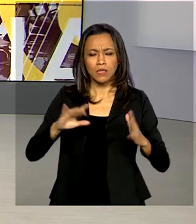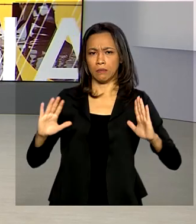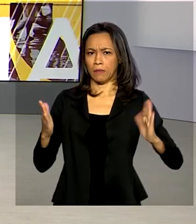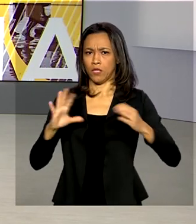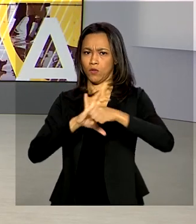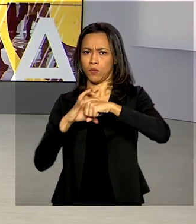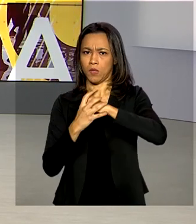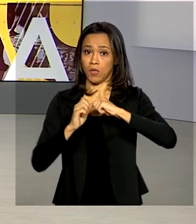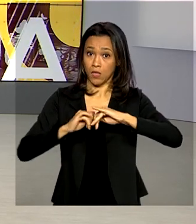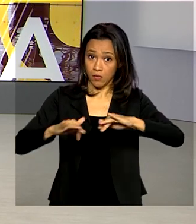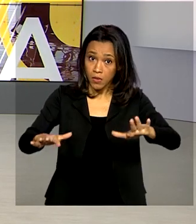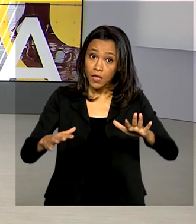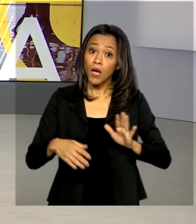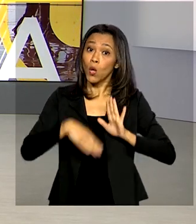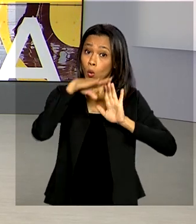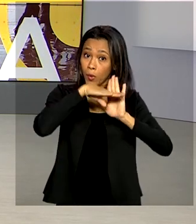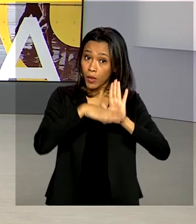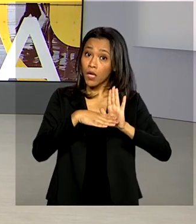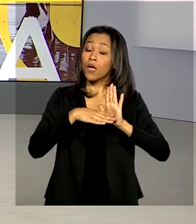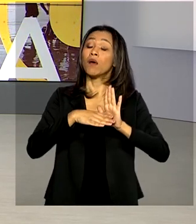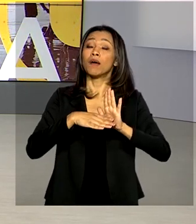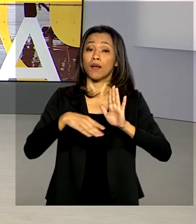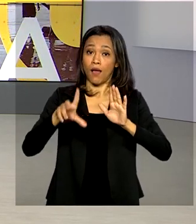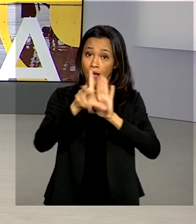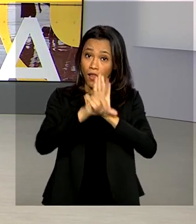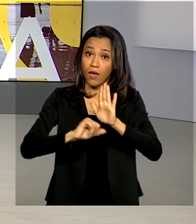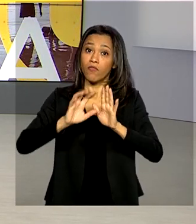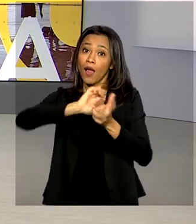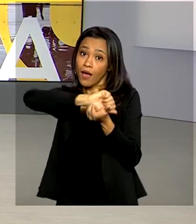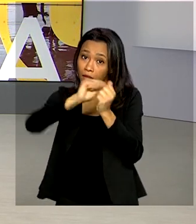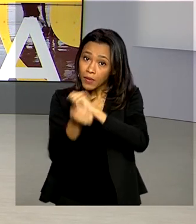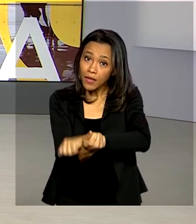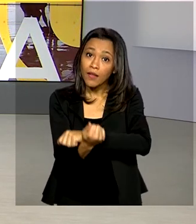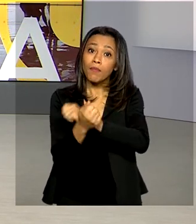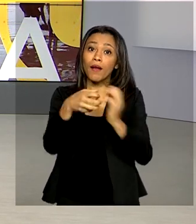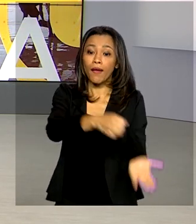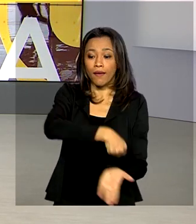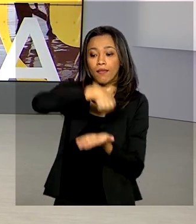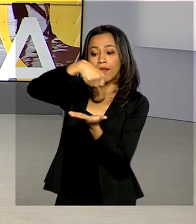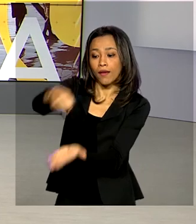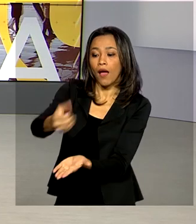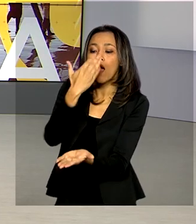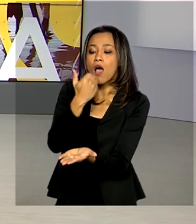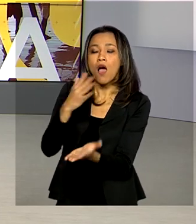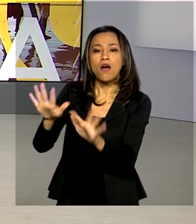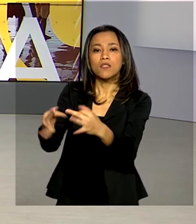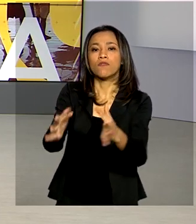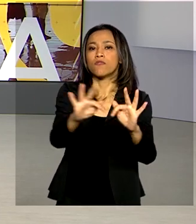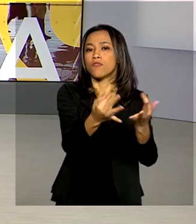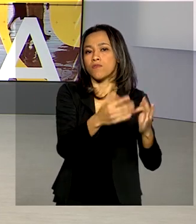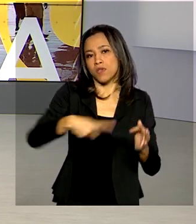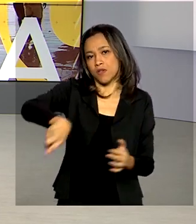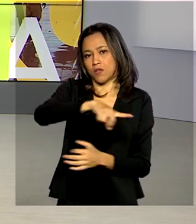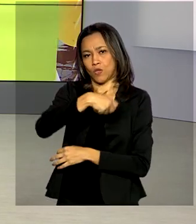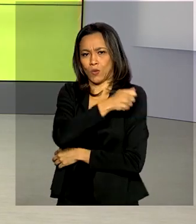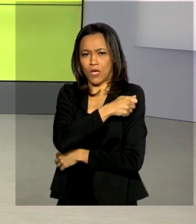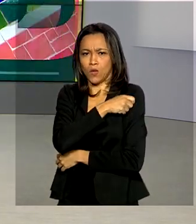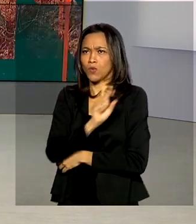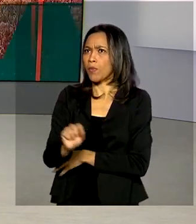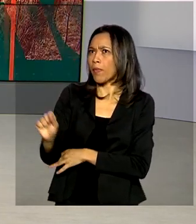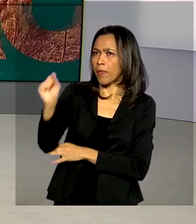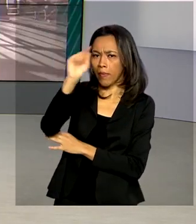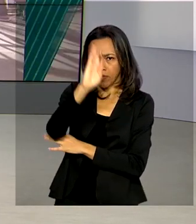a legislação do programa foi adaptada, permitindo a entrega de kits de alimentação a famílias dos alunos em todas as